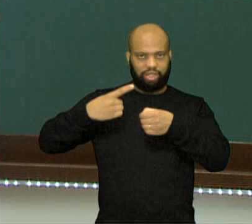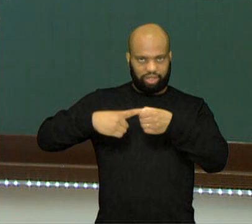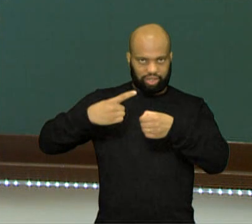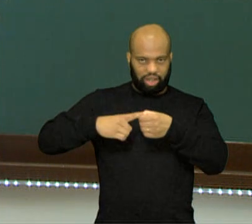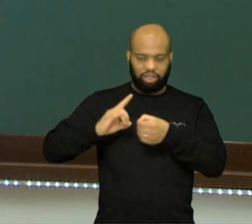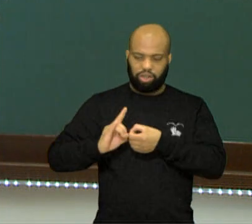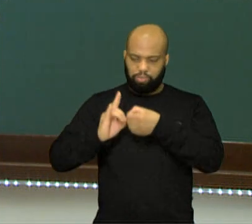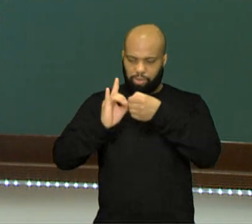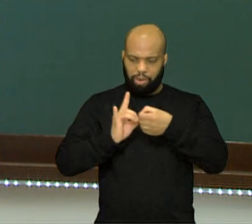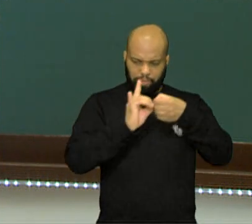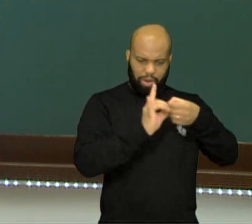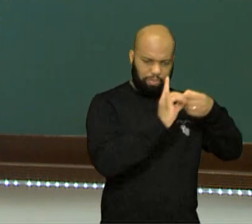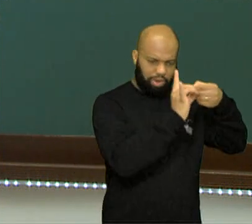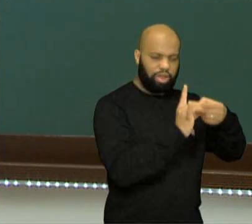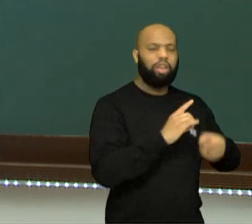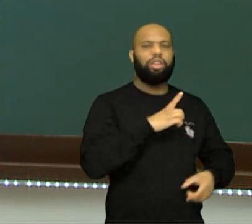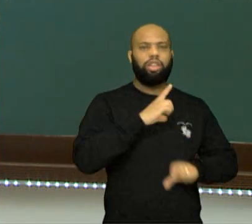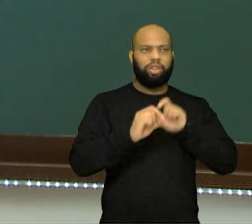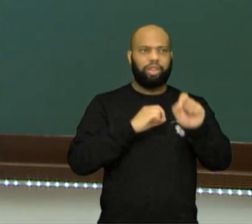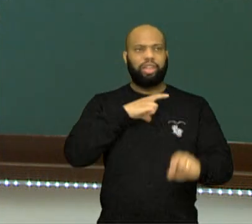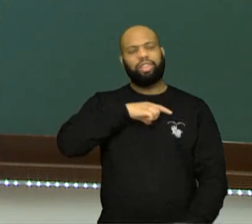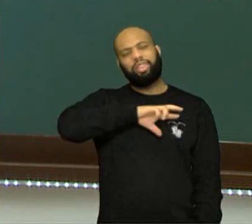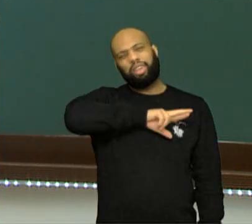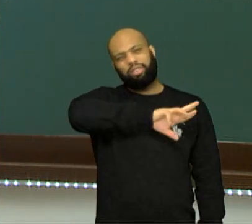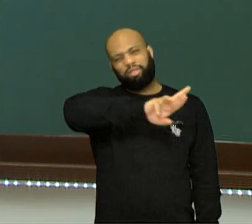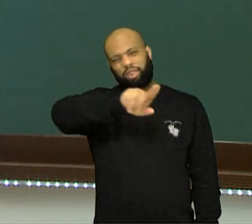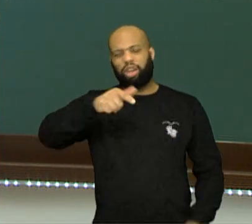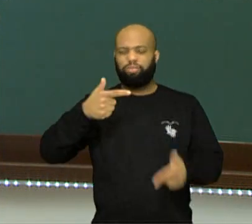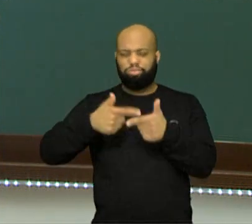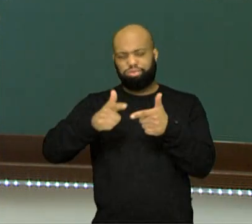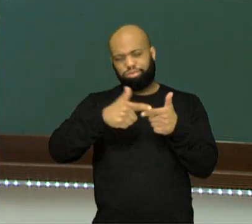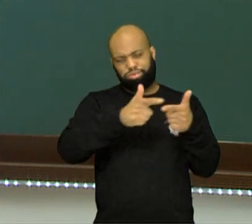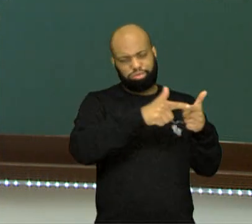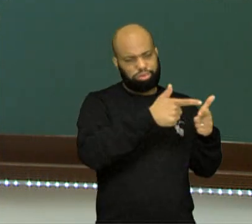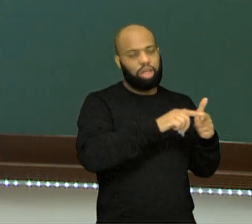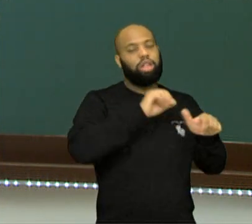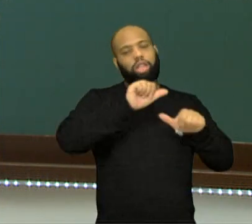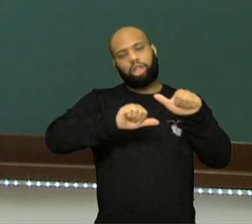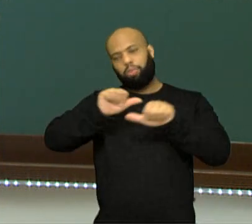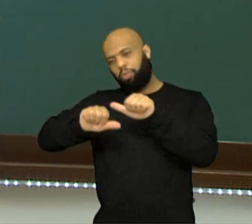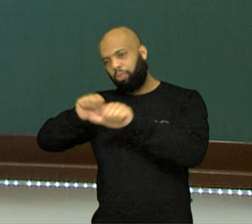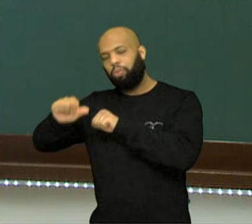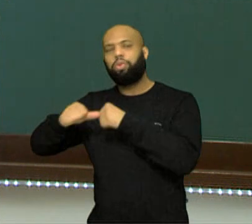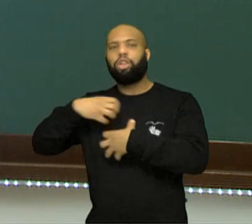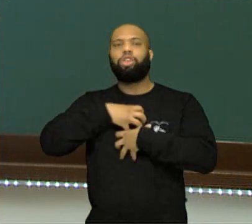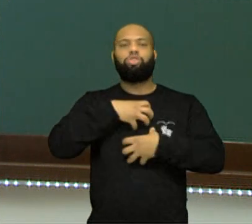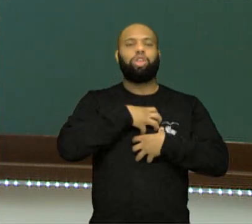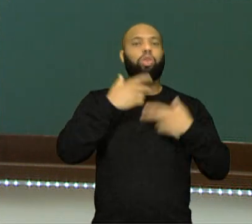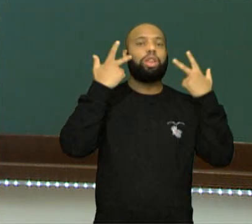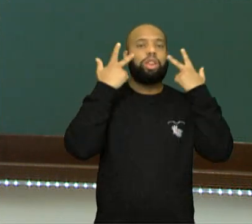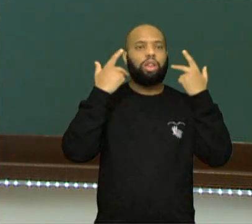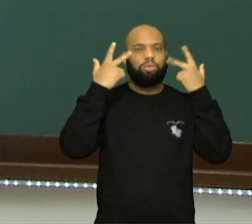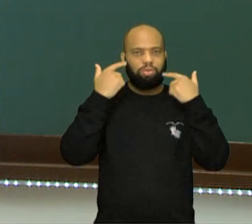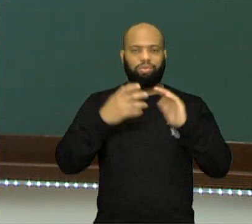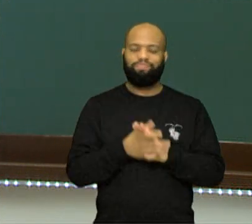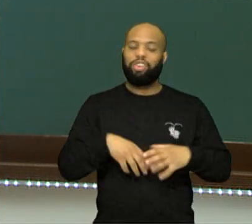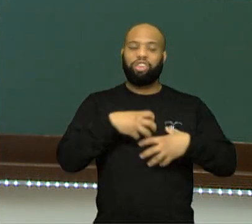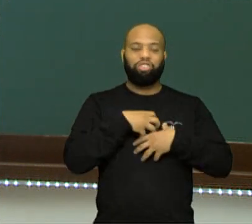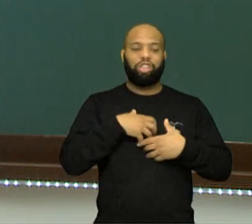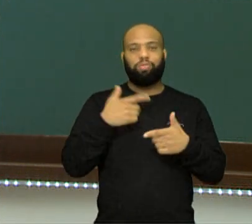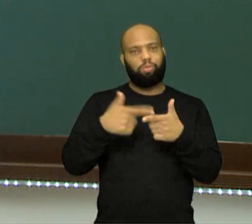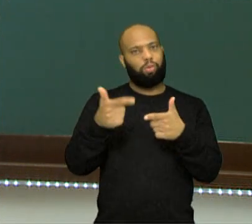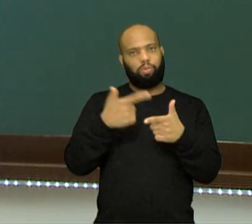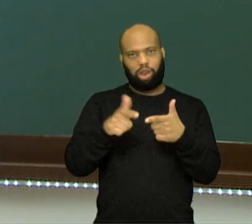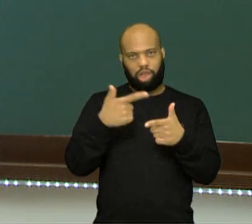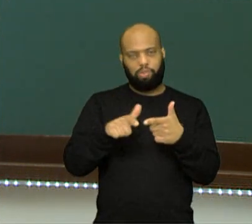urbanos, nós temos vários problemas que modificam o meio natural, que desequilibram o meio natural